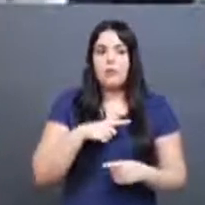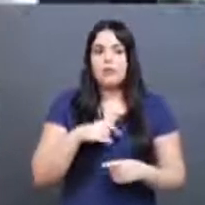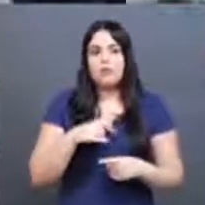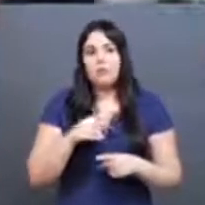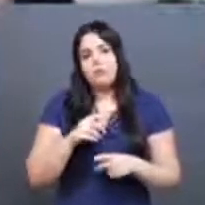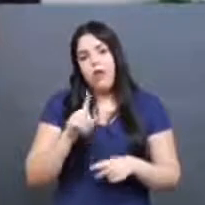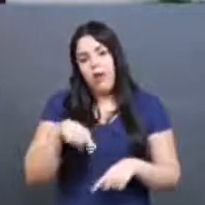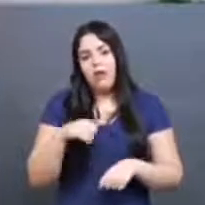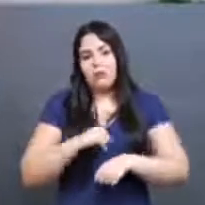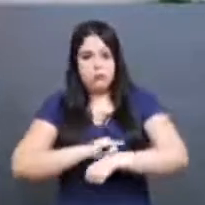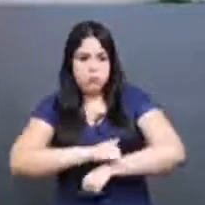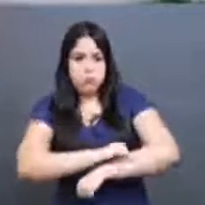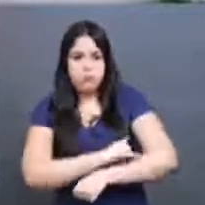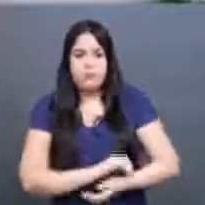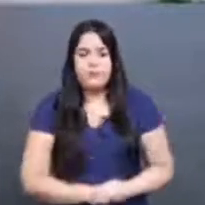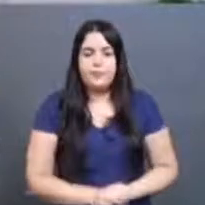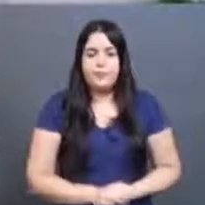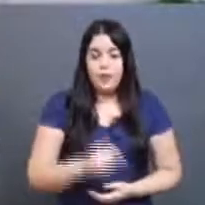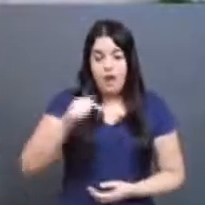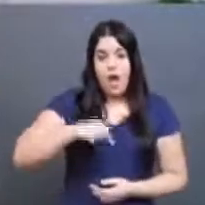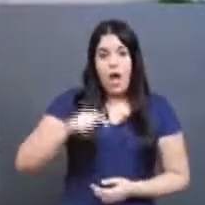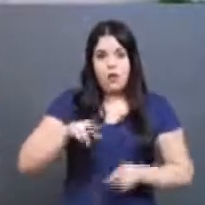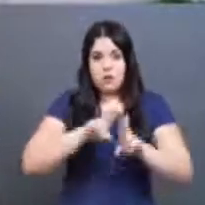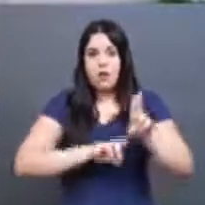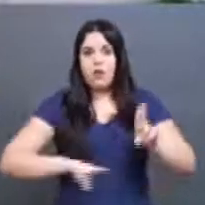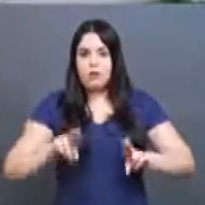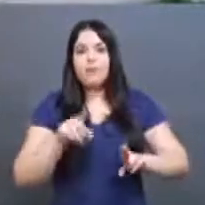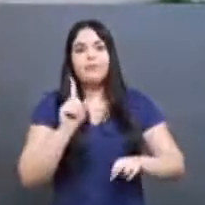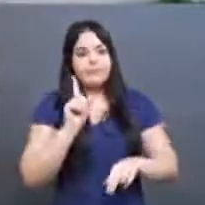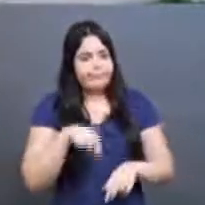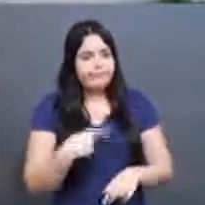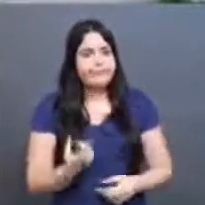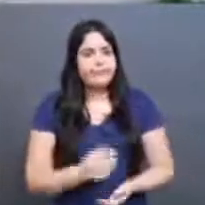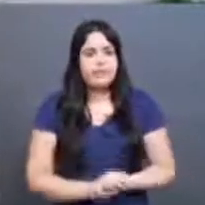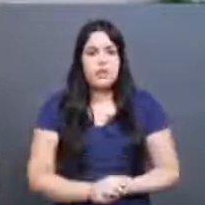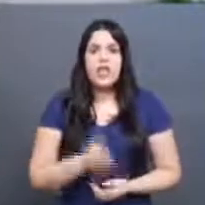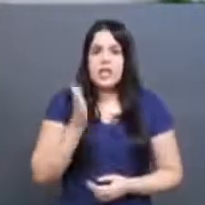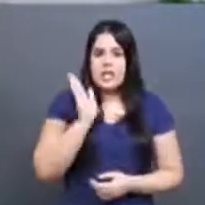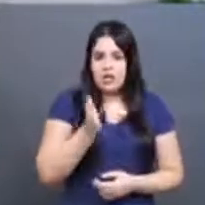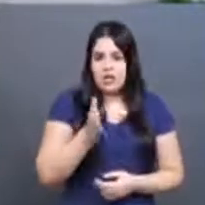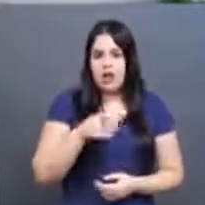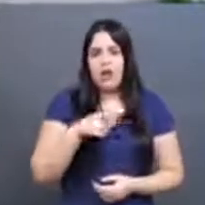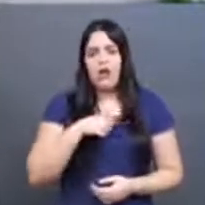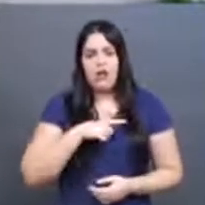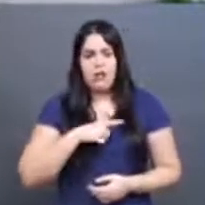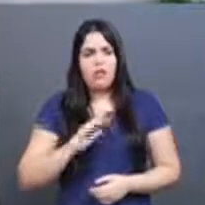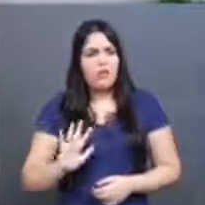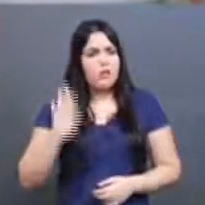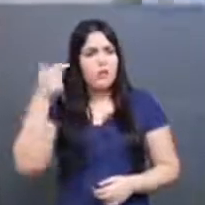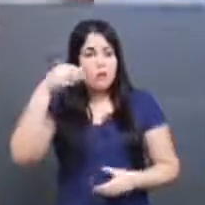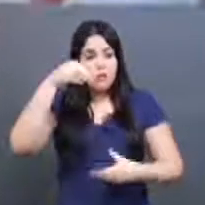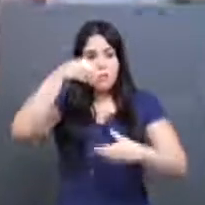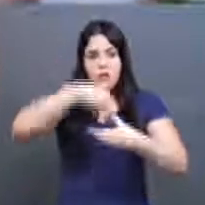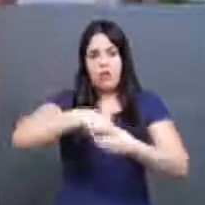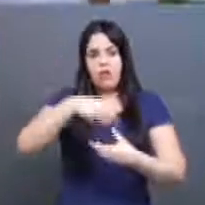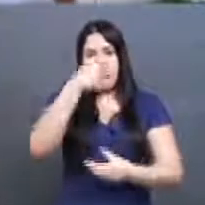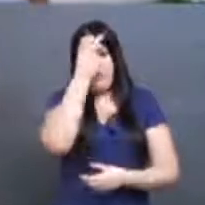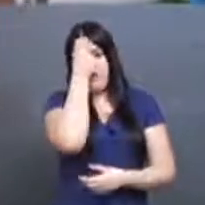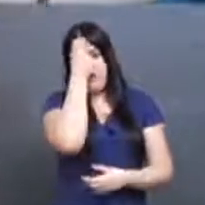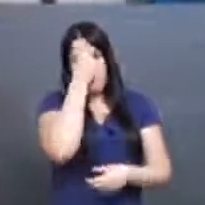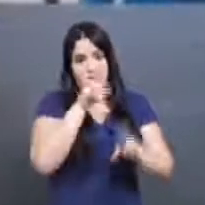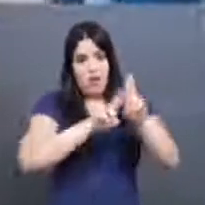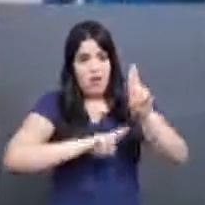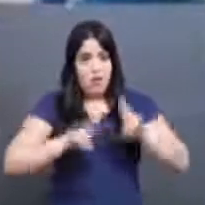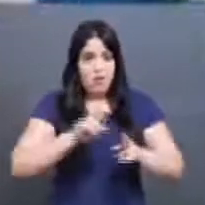gordinhas. Aqui na UFO, principalmente, eu já tive situações aqui dentro da UFO com